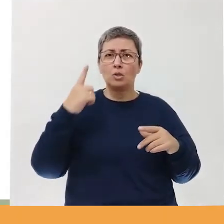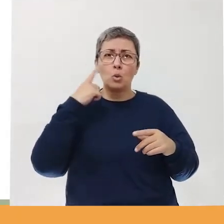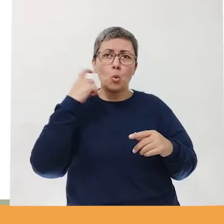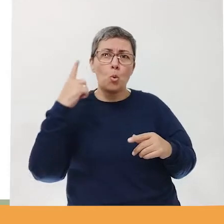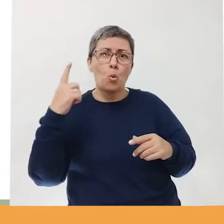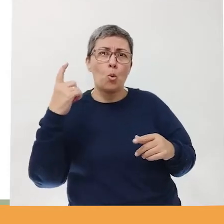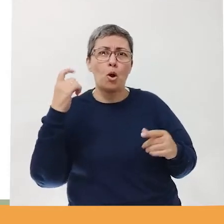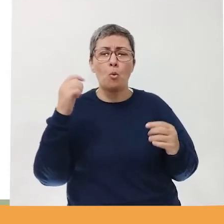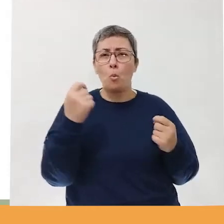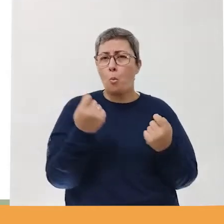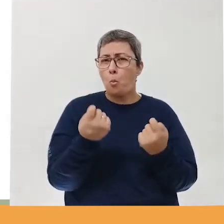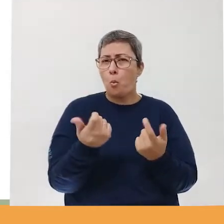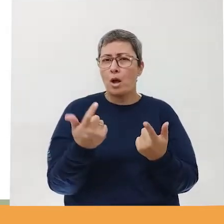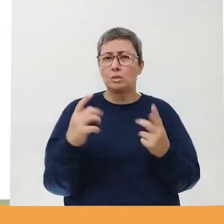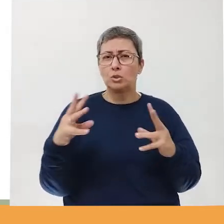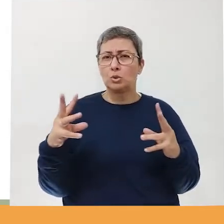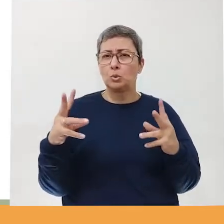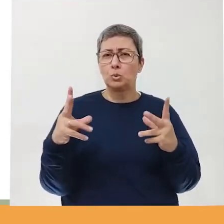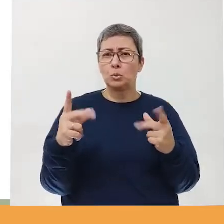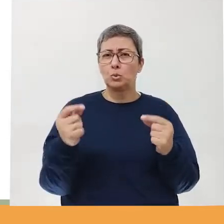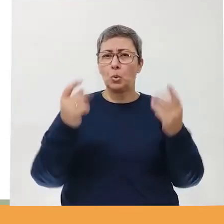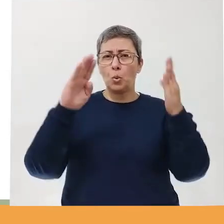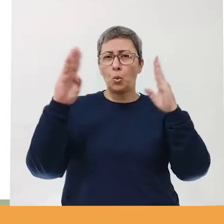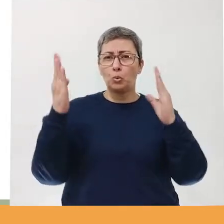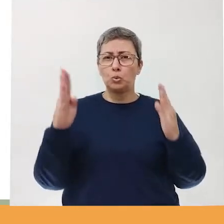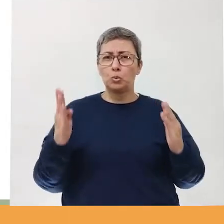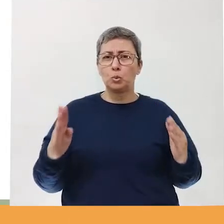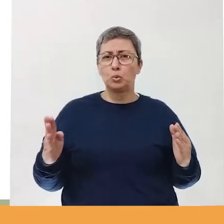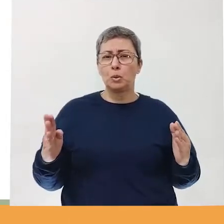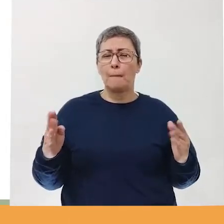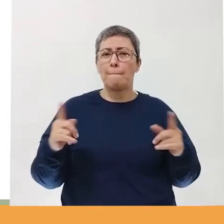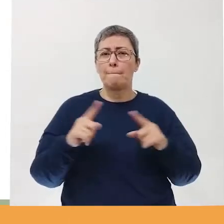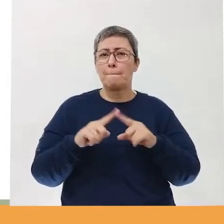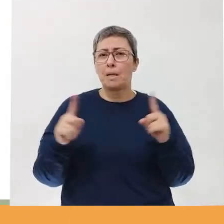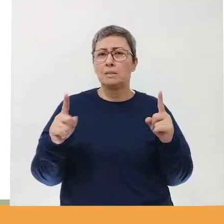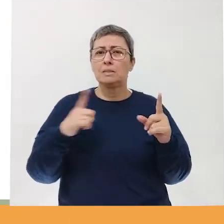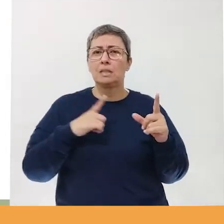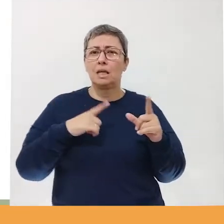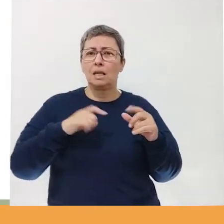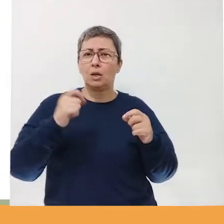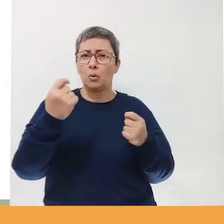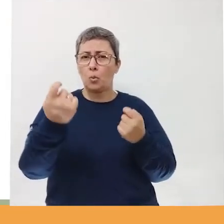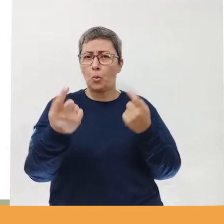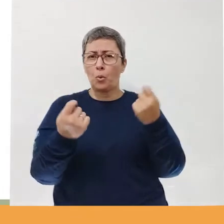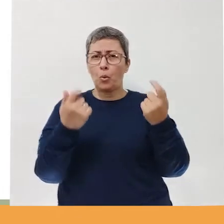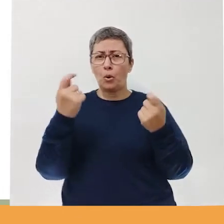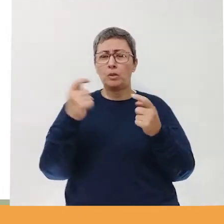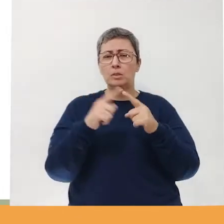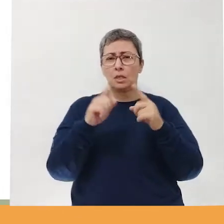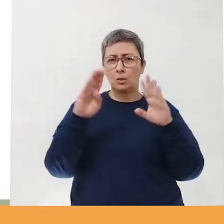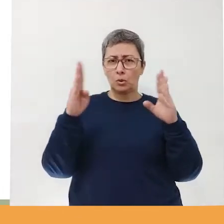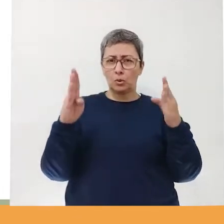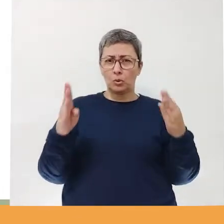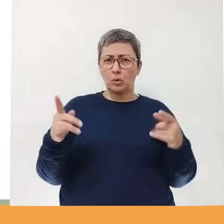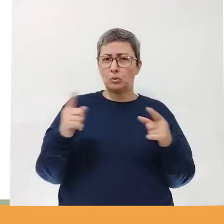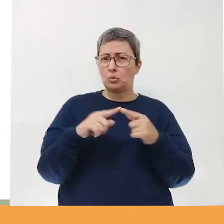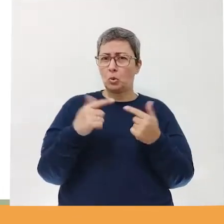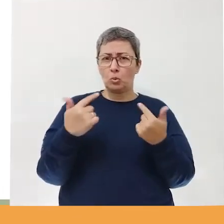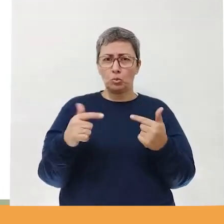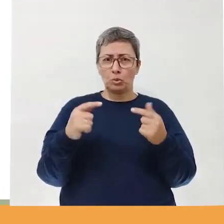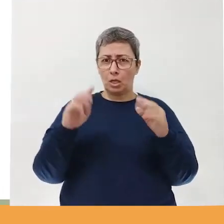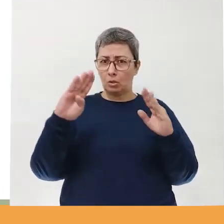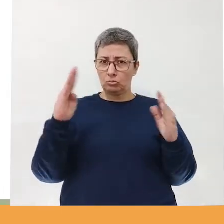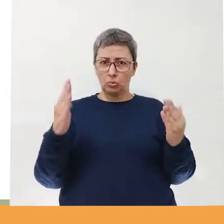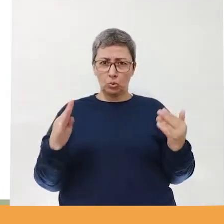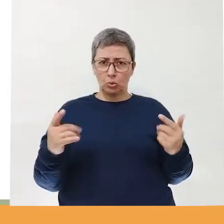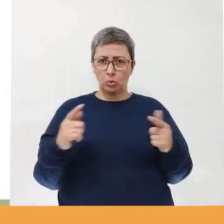né? Quase tudo está torto, né? Mas tem elementos dessa figura, desse quadro, que não estão